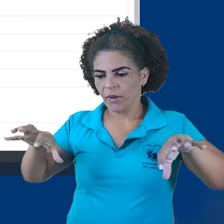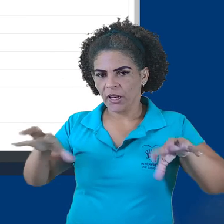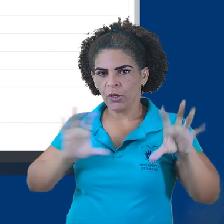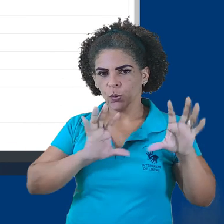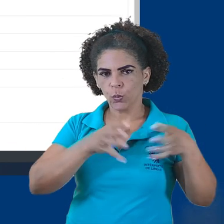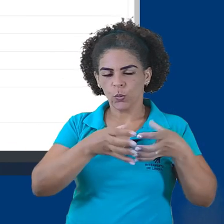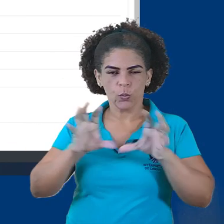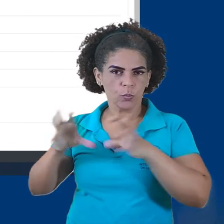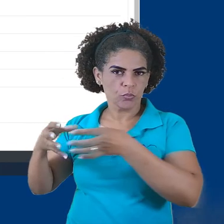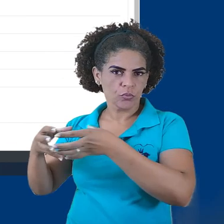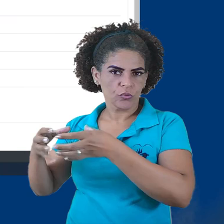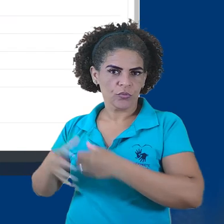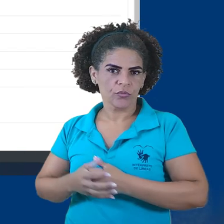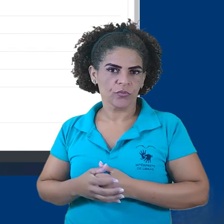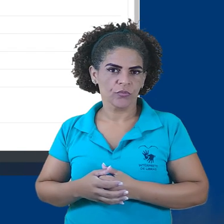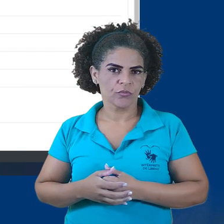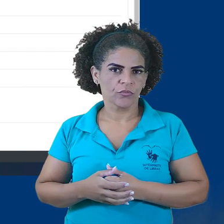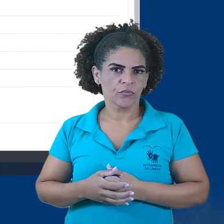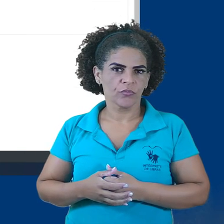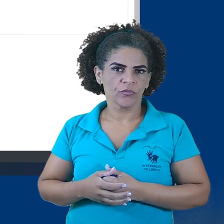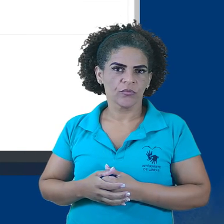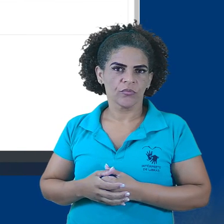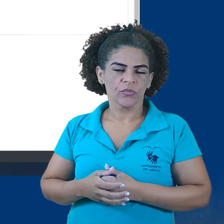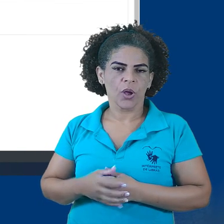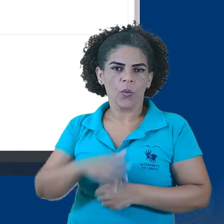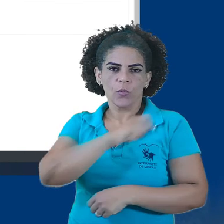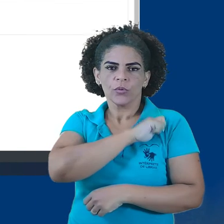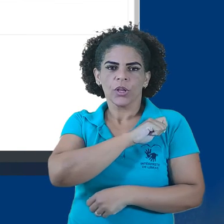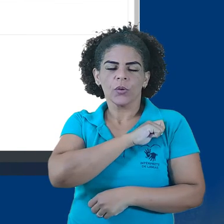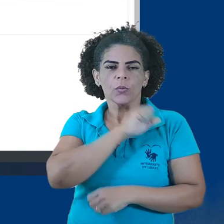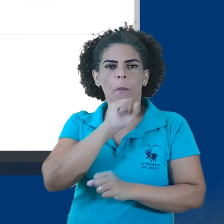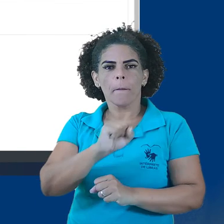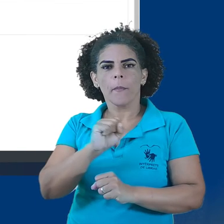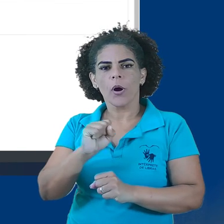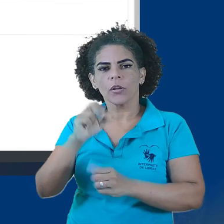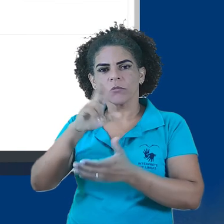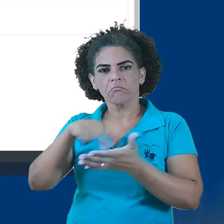Configurações comuns. Vai estar visível. Vai ser grupos separados.